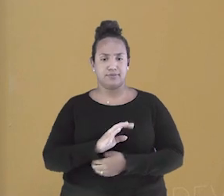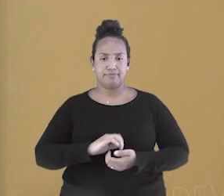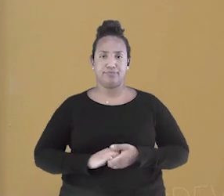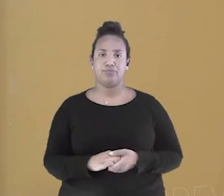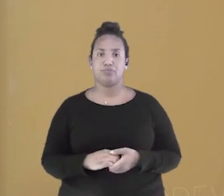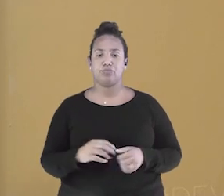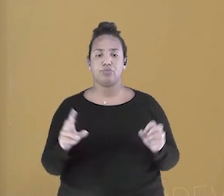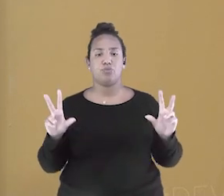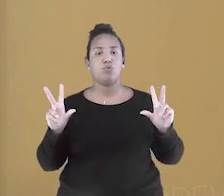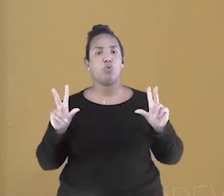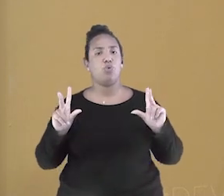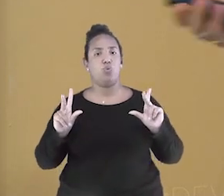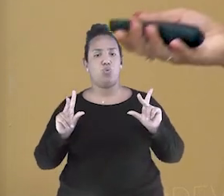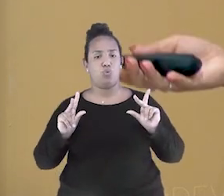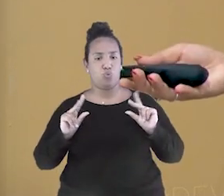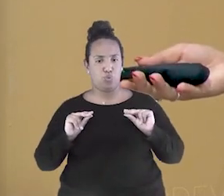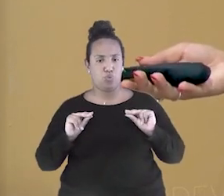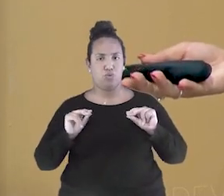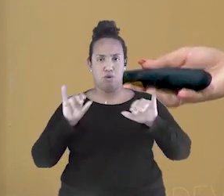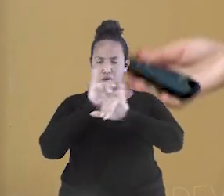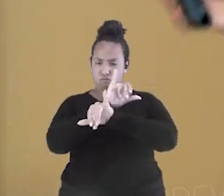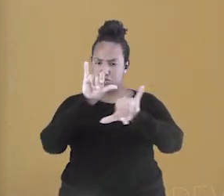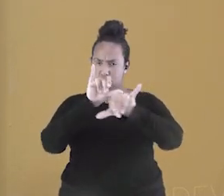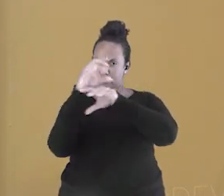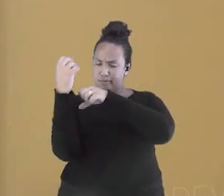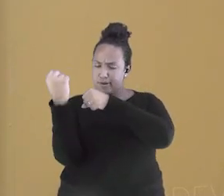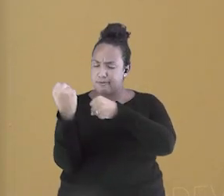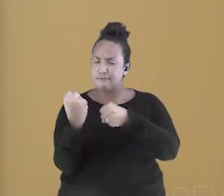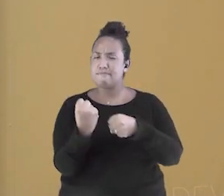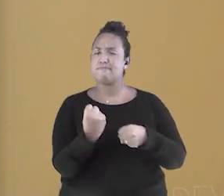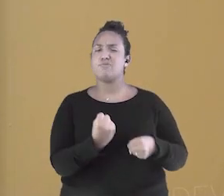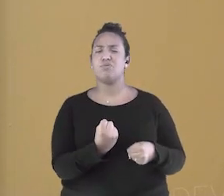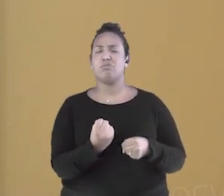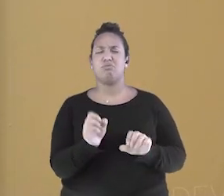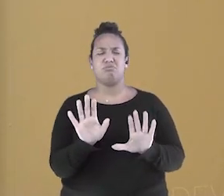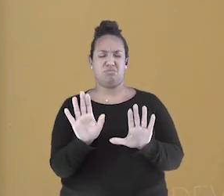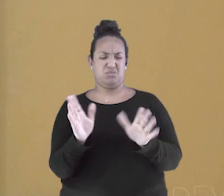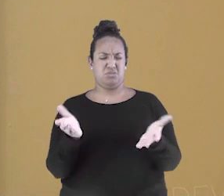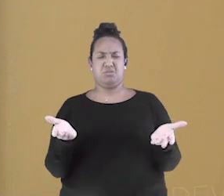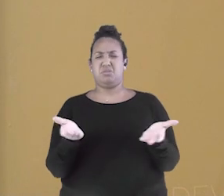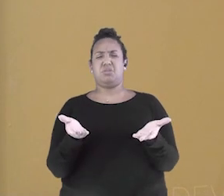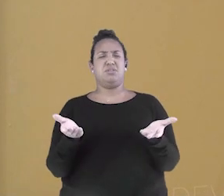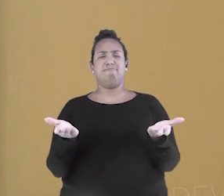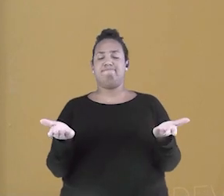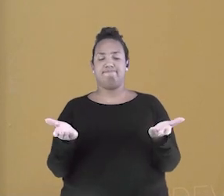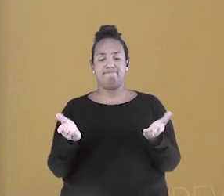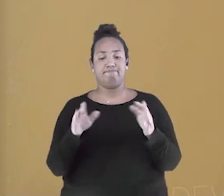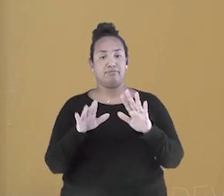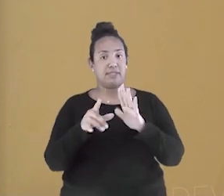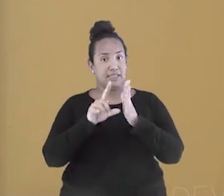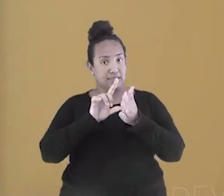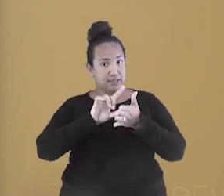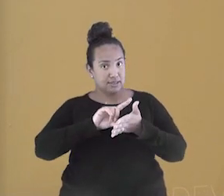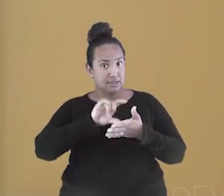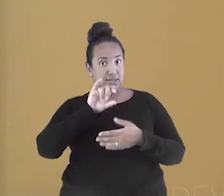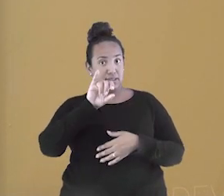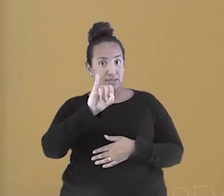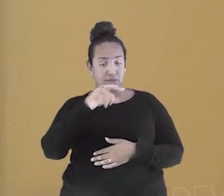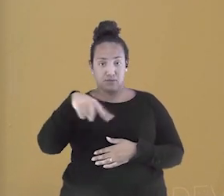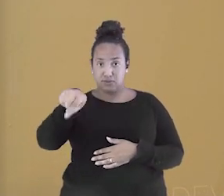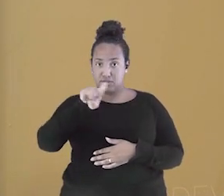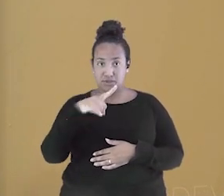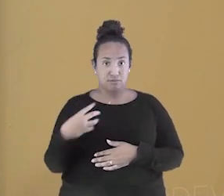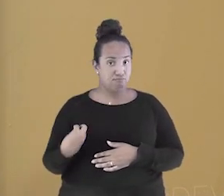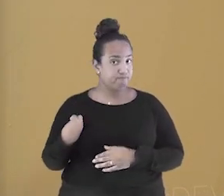República proclamada. Mas e agora? Antes da gente continuar, se você ainda não tiver apontado sua presença na